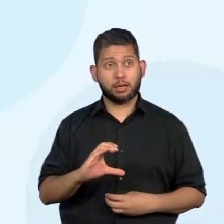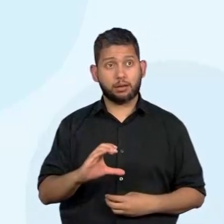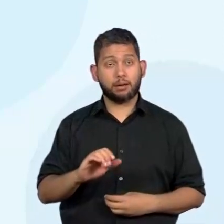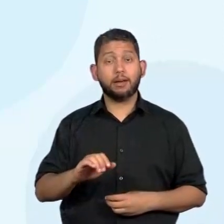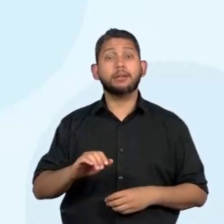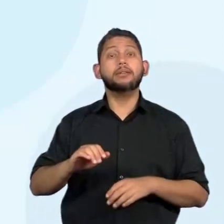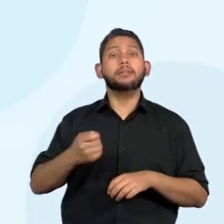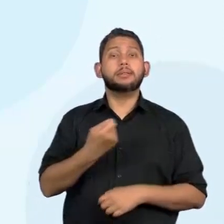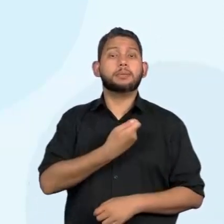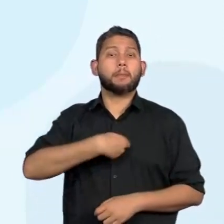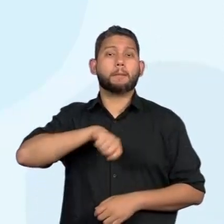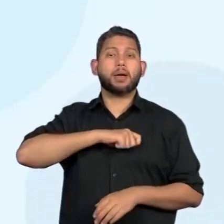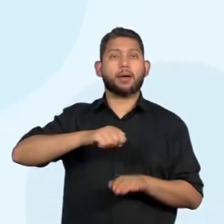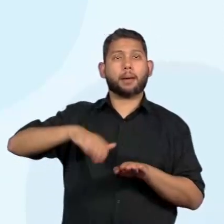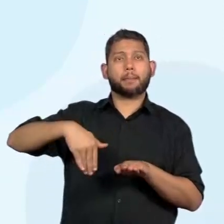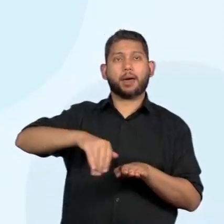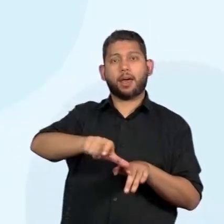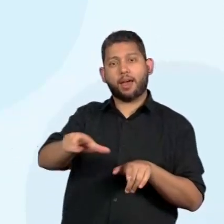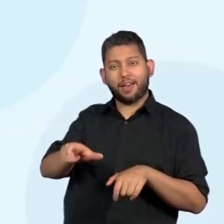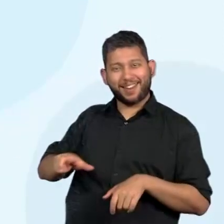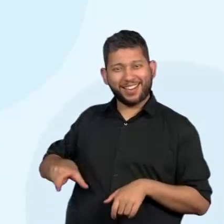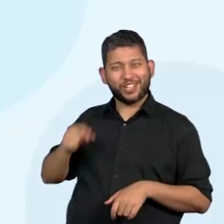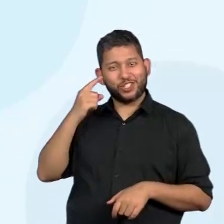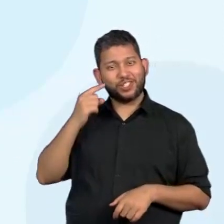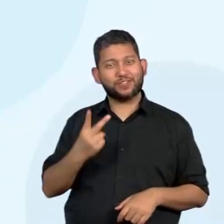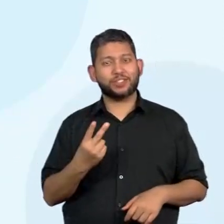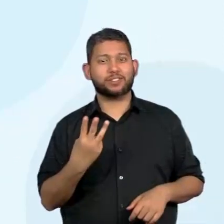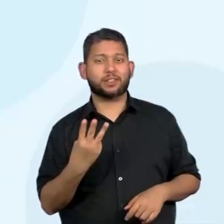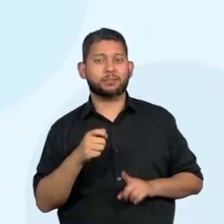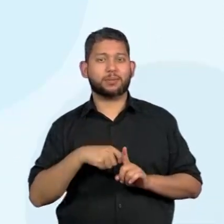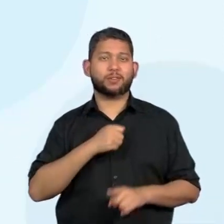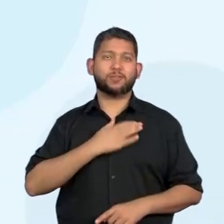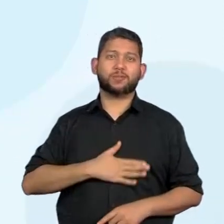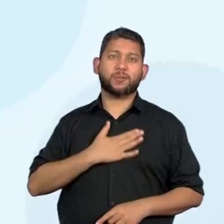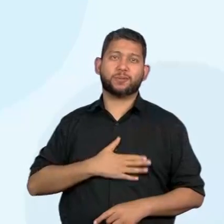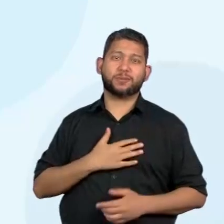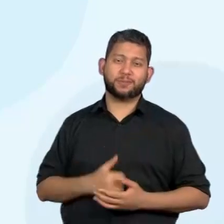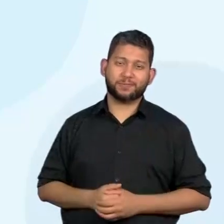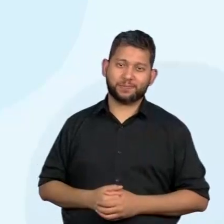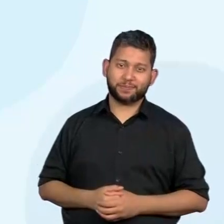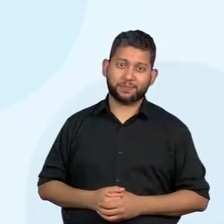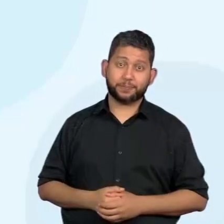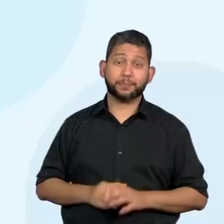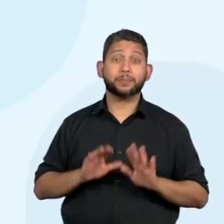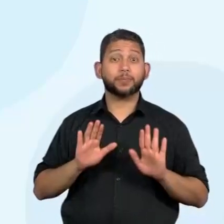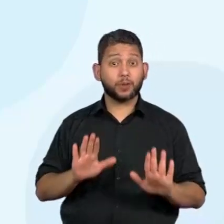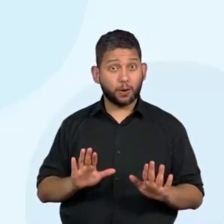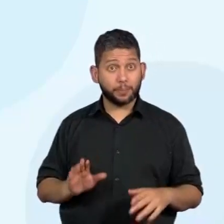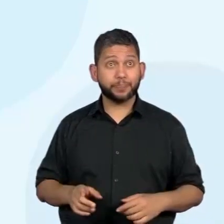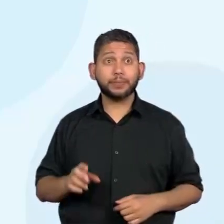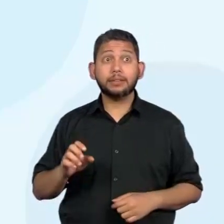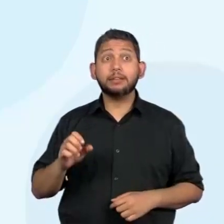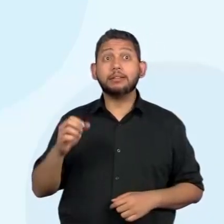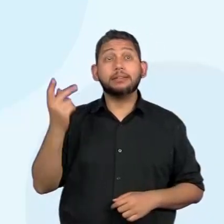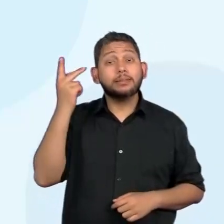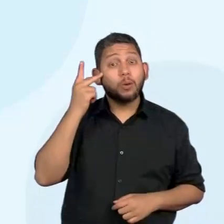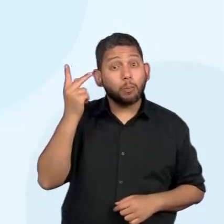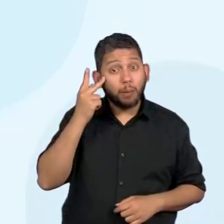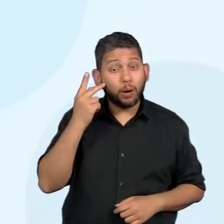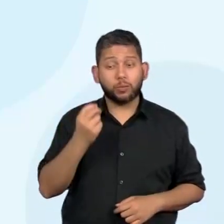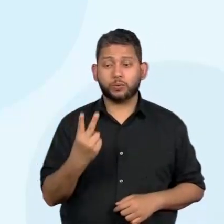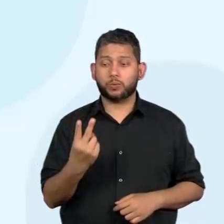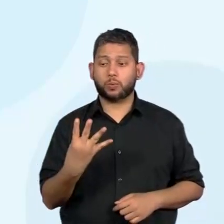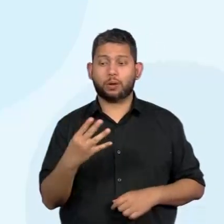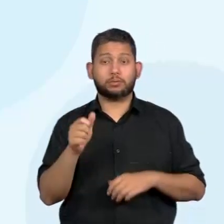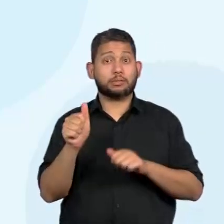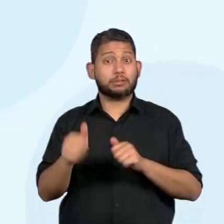costa da Espanha, Prô. Isso mesmo, porque, olha só, em São Paulo, em 24 de setembro de 2021, foi a